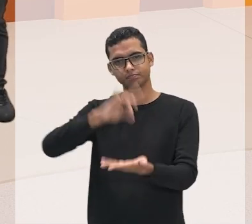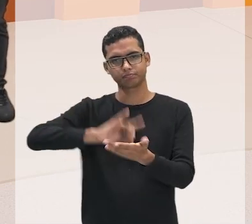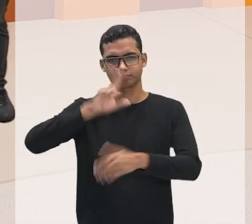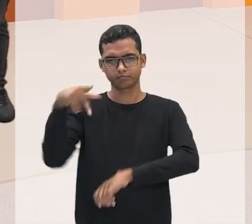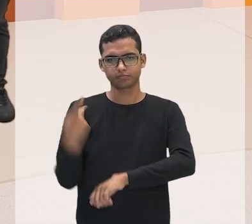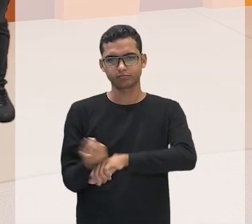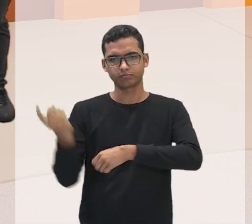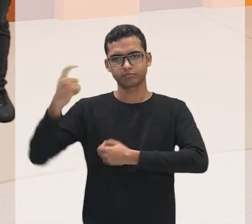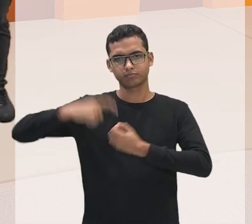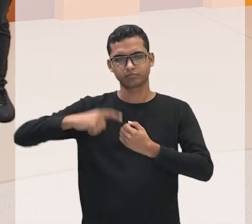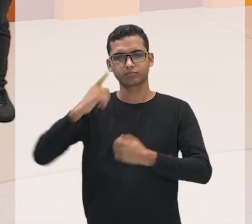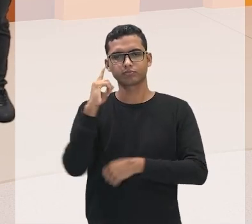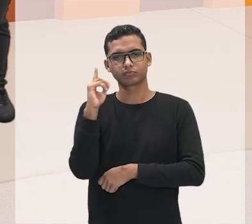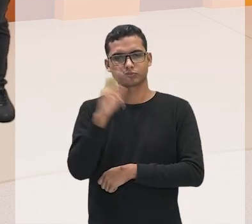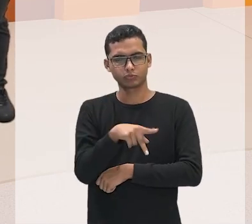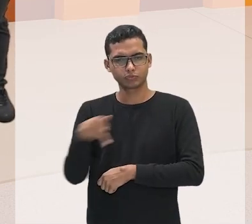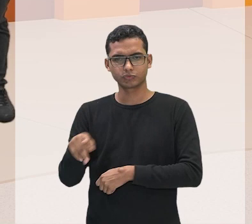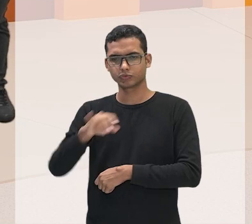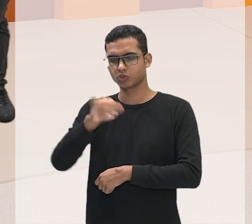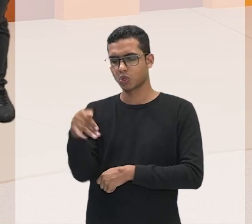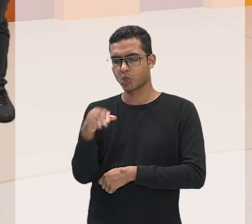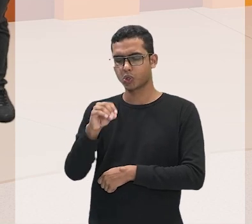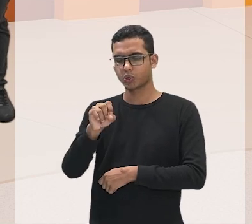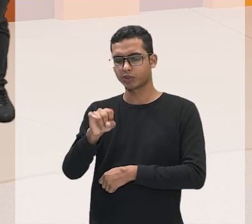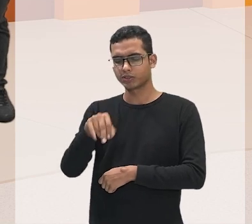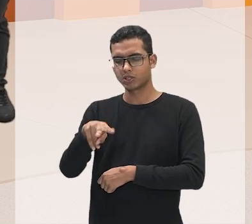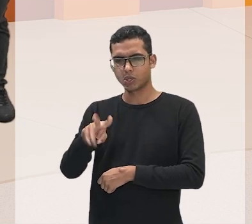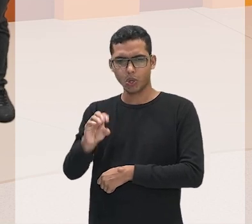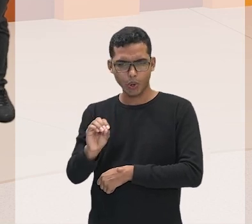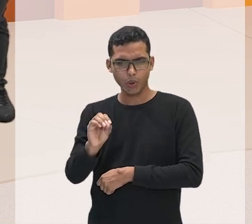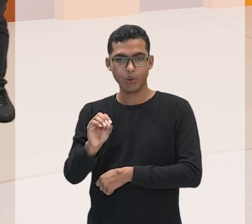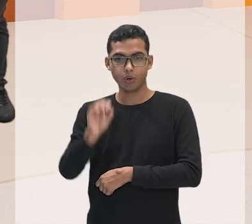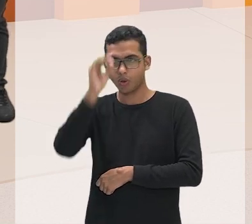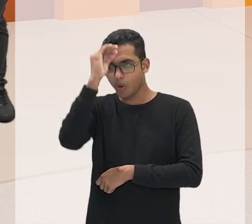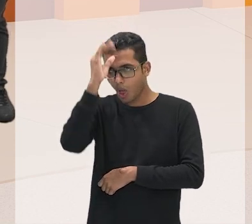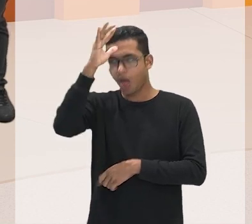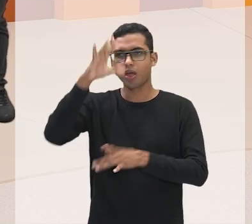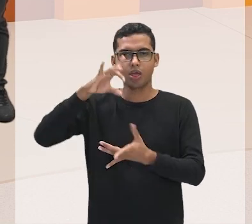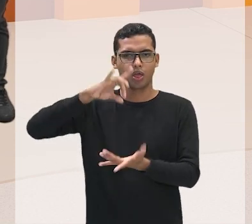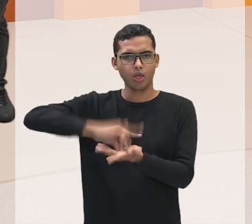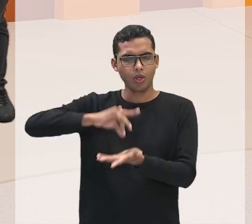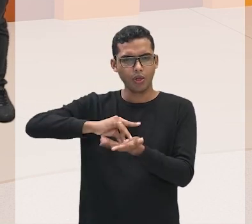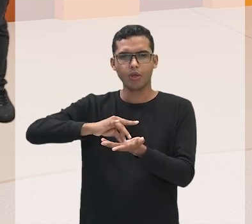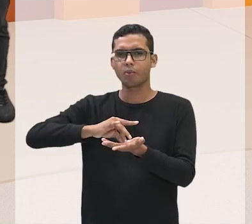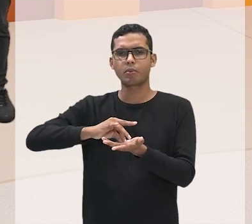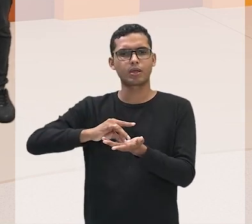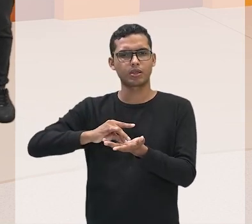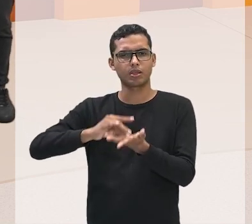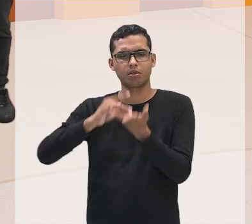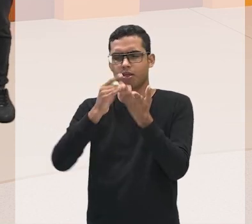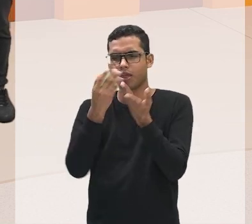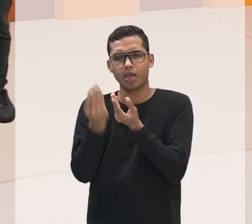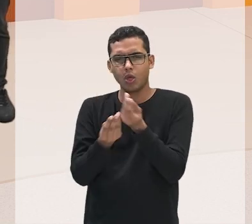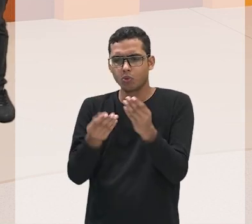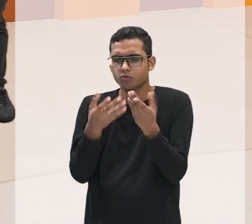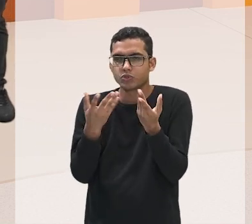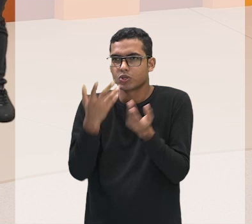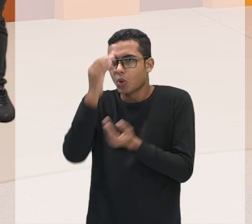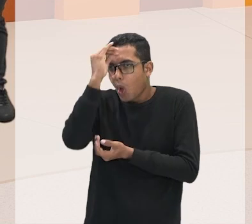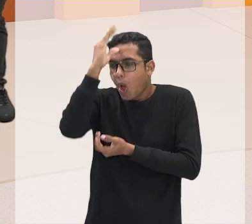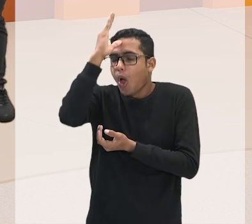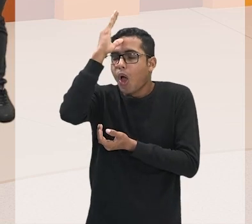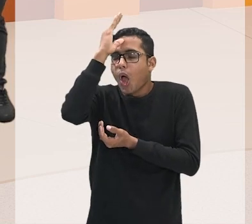pouco, professor Josino, o conhecimento ele liberta, gente. Essa é a verdade. Ele liberta o estudo. Você sempre se